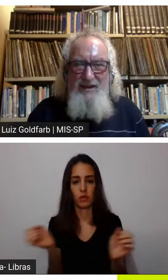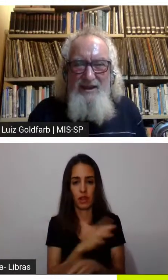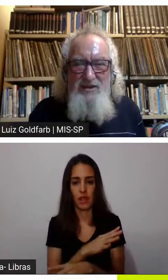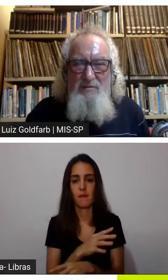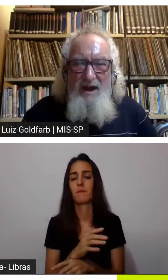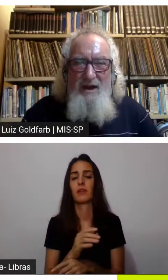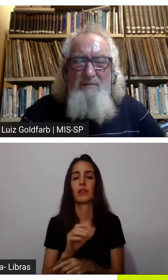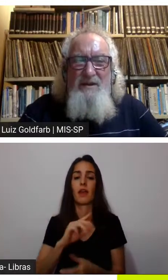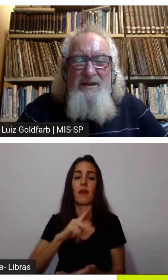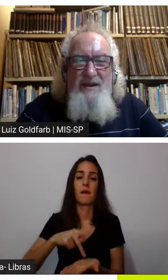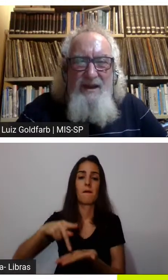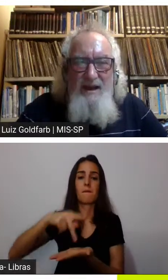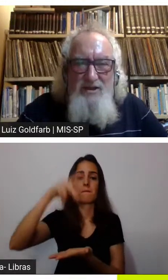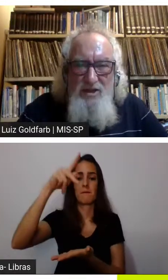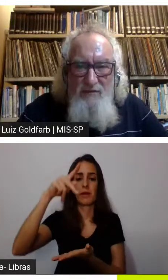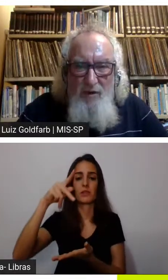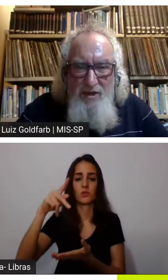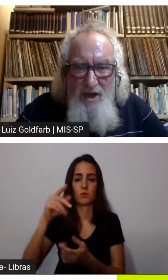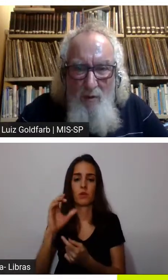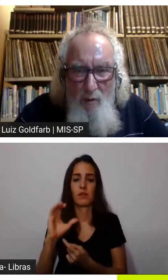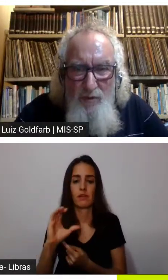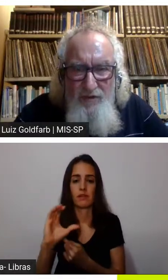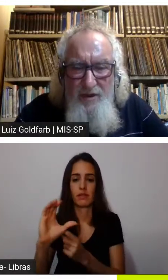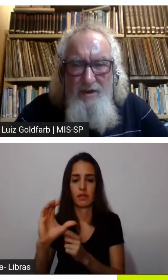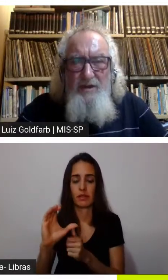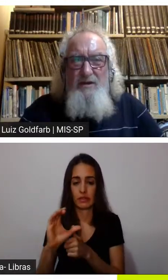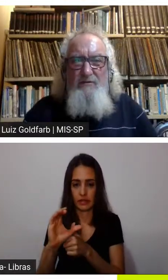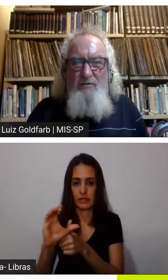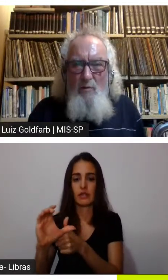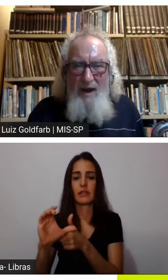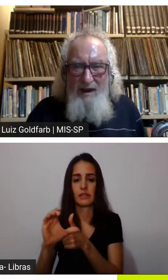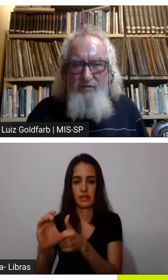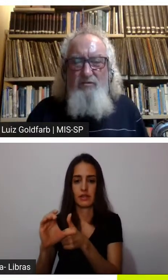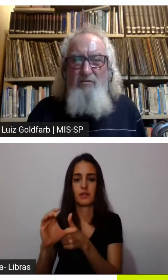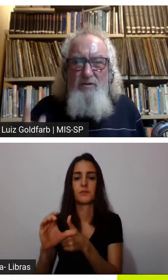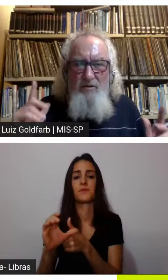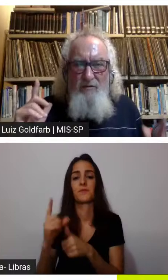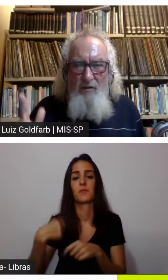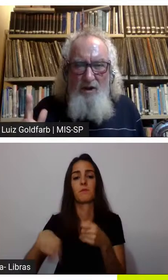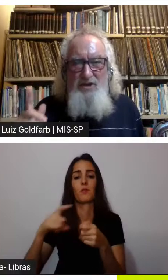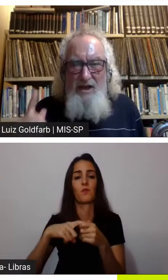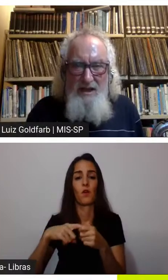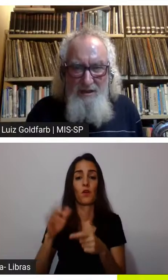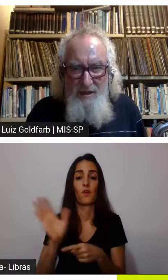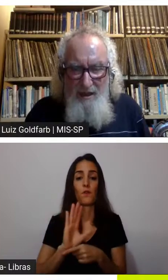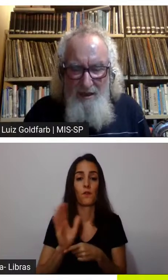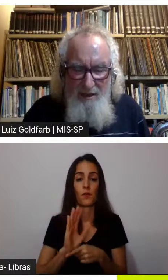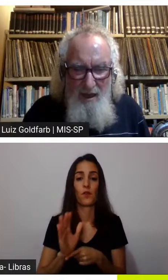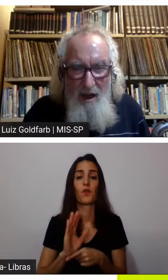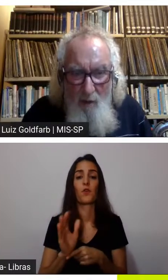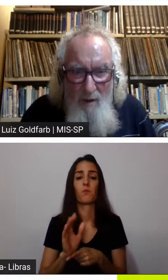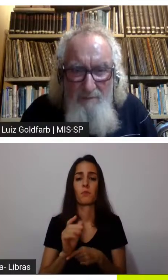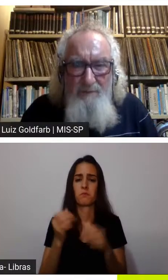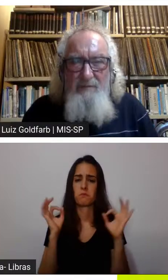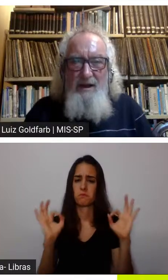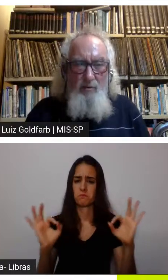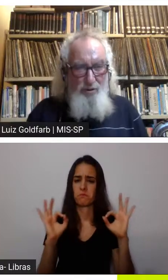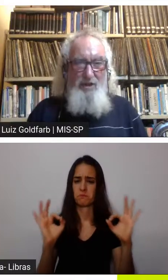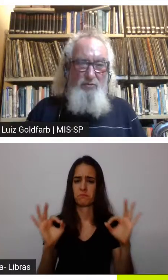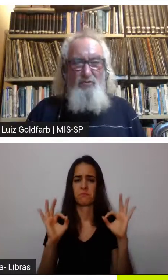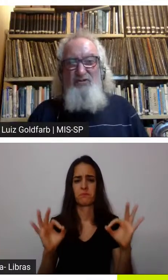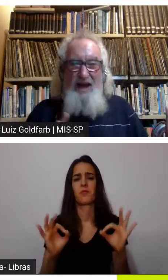descansada aqui em Atibaia a gente volta dia 11 filmaço Freud além da alma